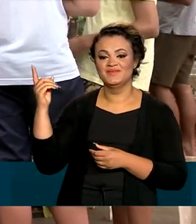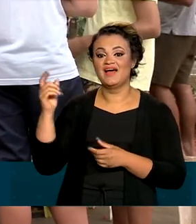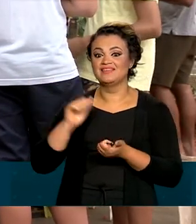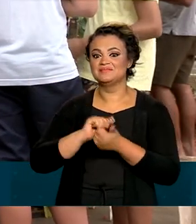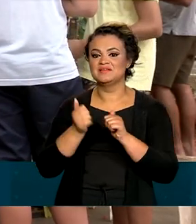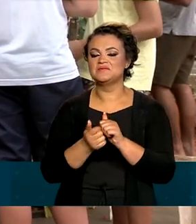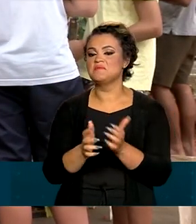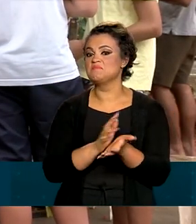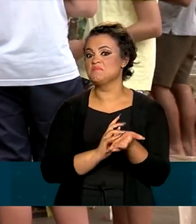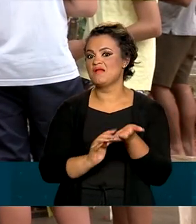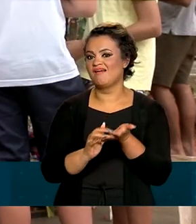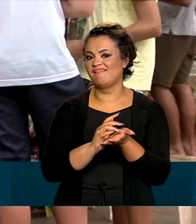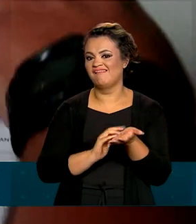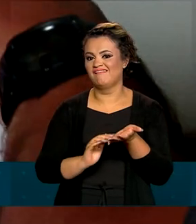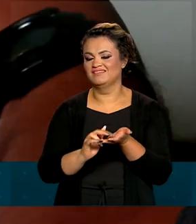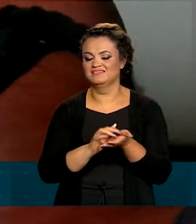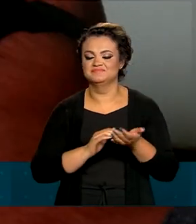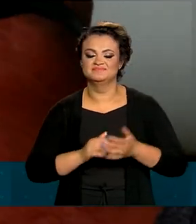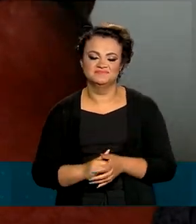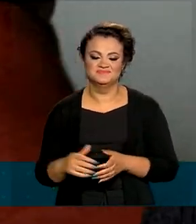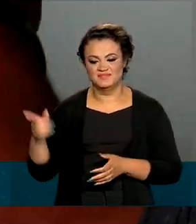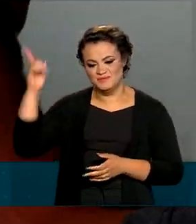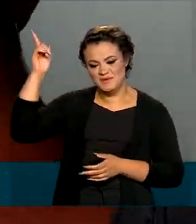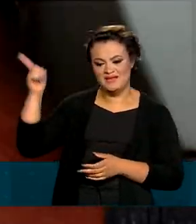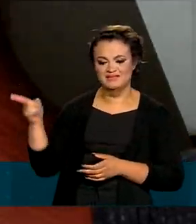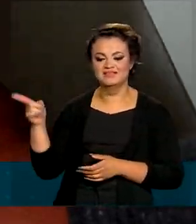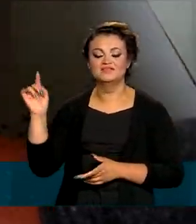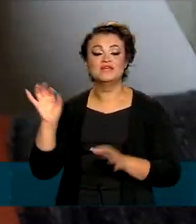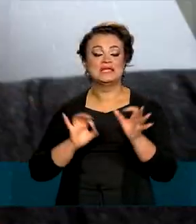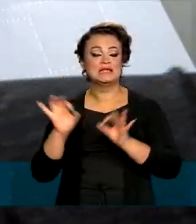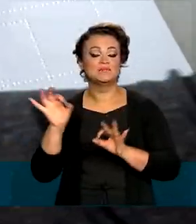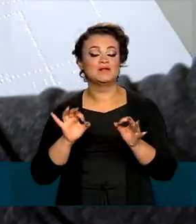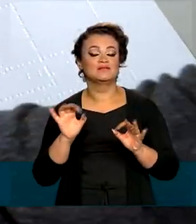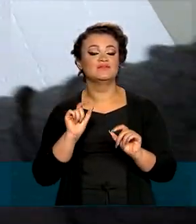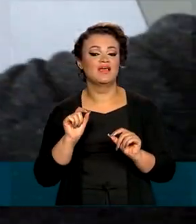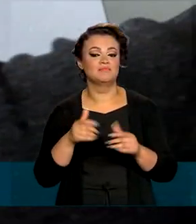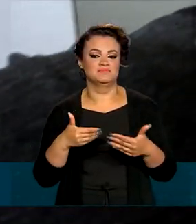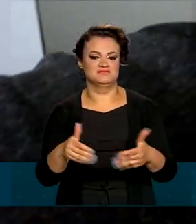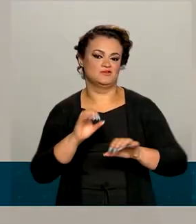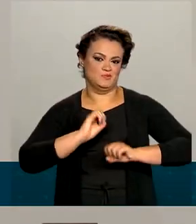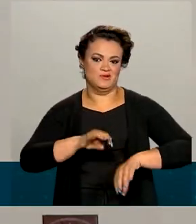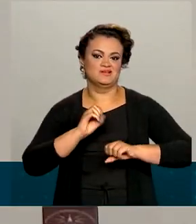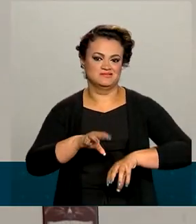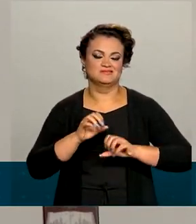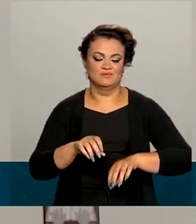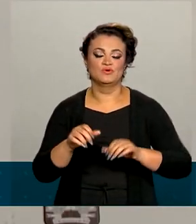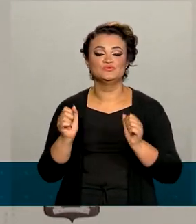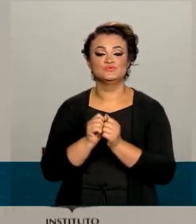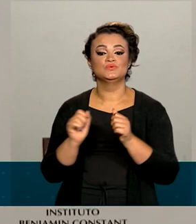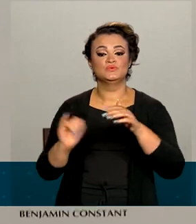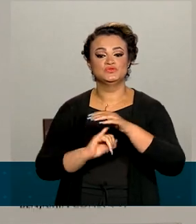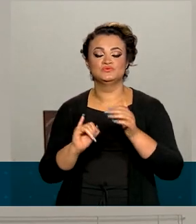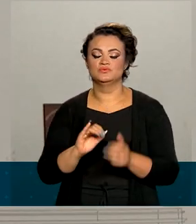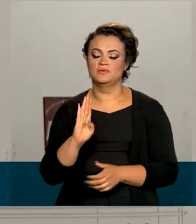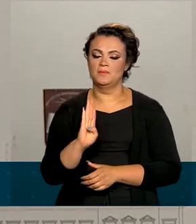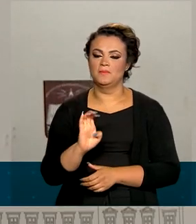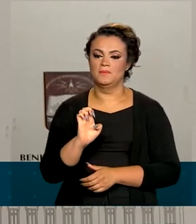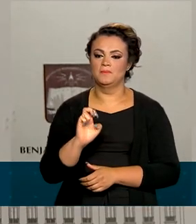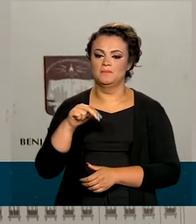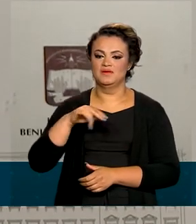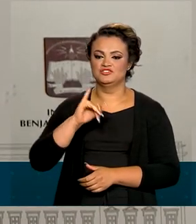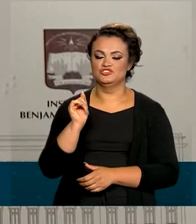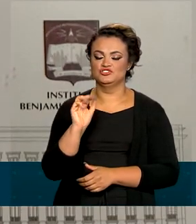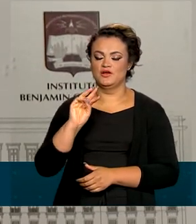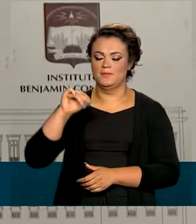adaptada em braile. O exemplar foi elaborado pelo Ministério da Educação, por meio do Instituto Benjamin Constant,